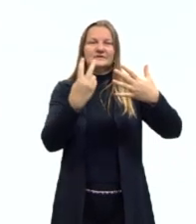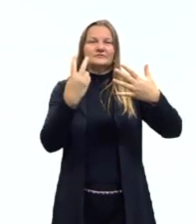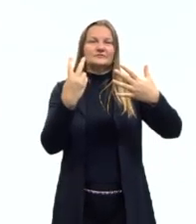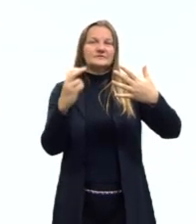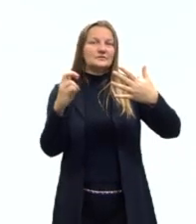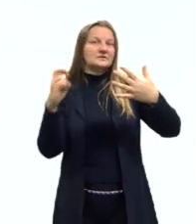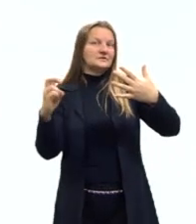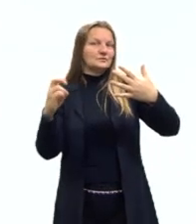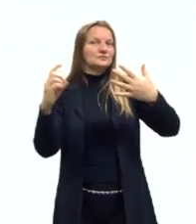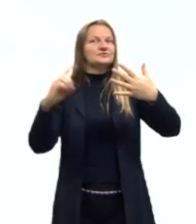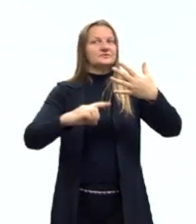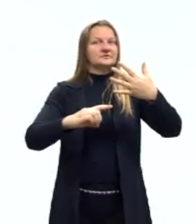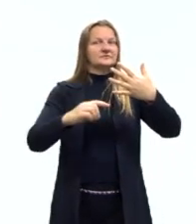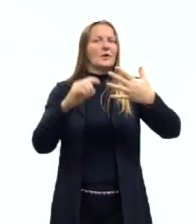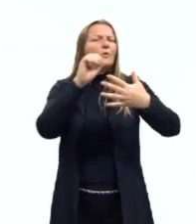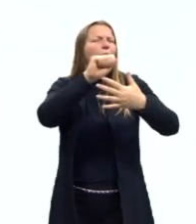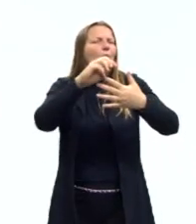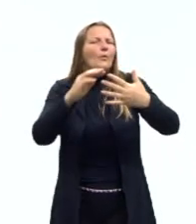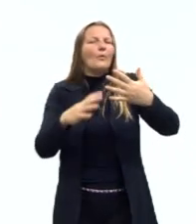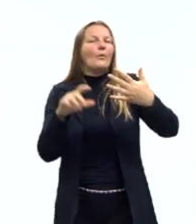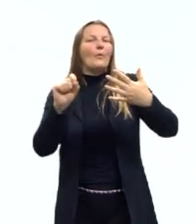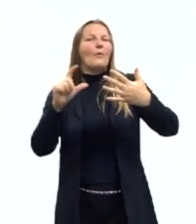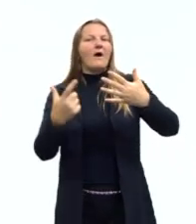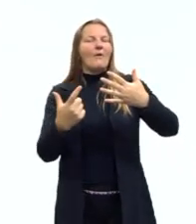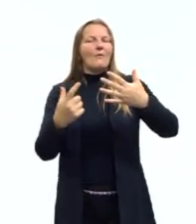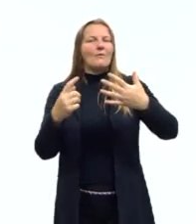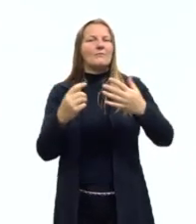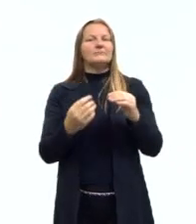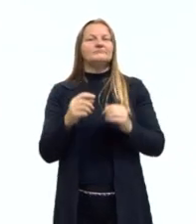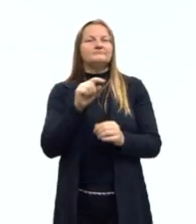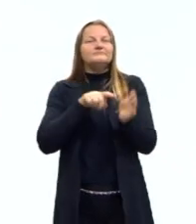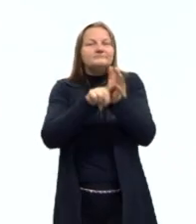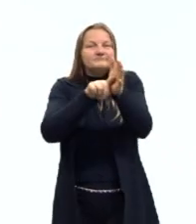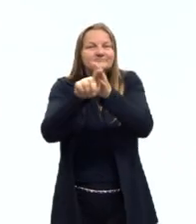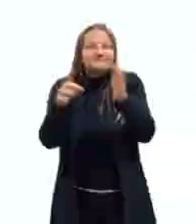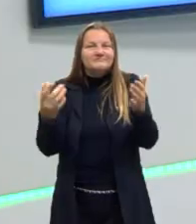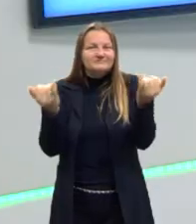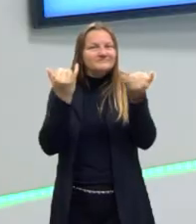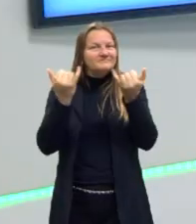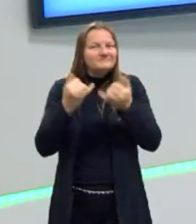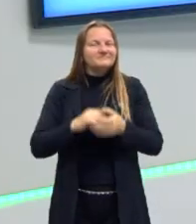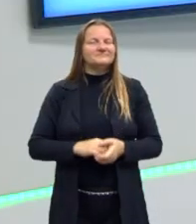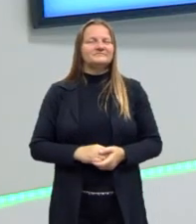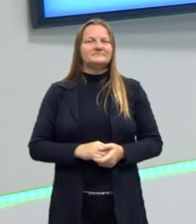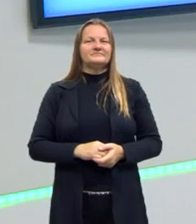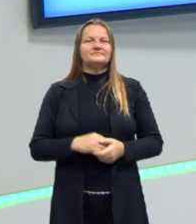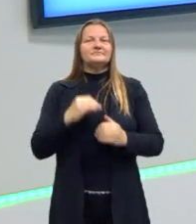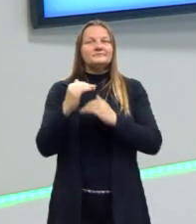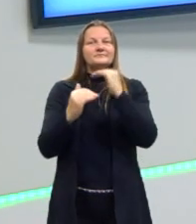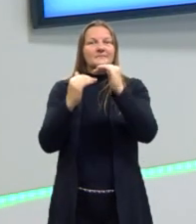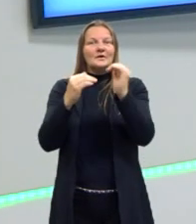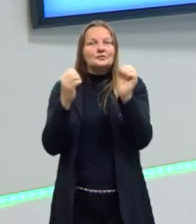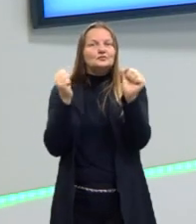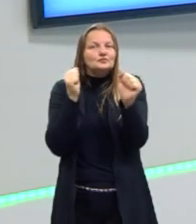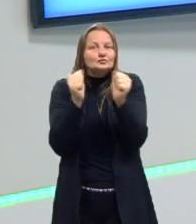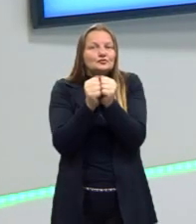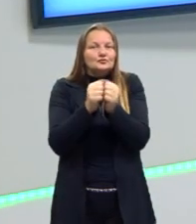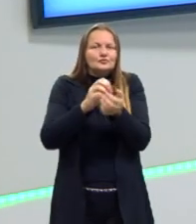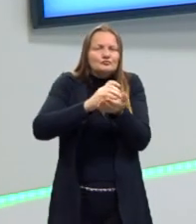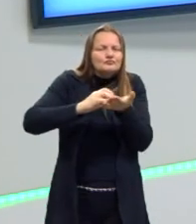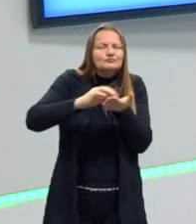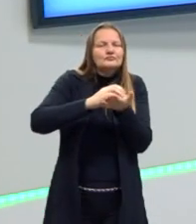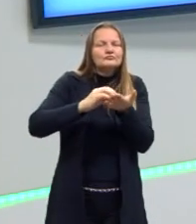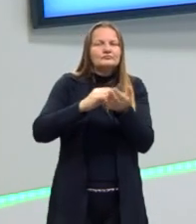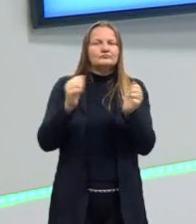255 dias. Então essa é a nossa questão. Nós vamos desenvolver juntos a nossa questão